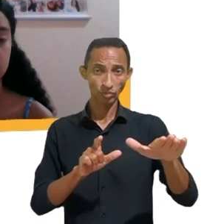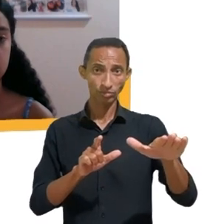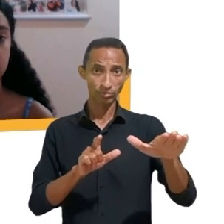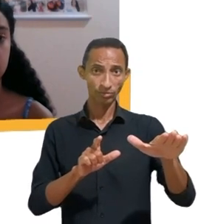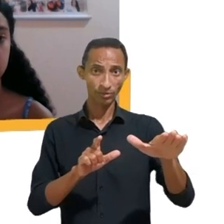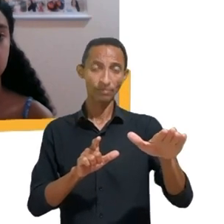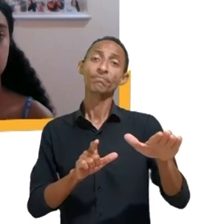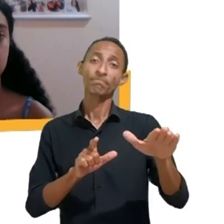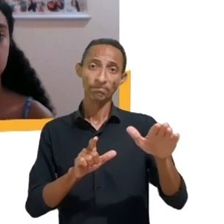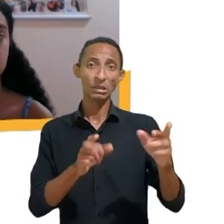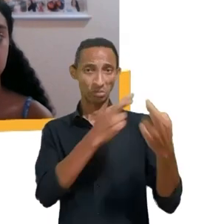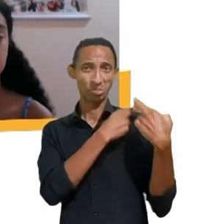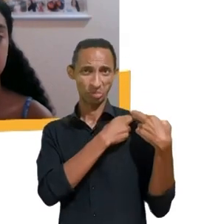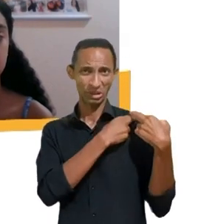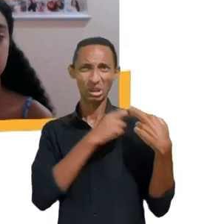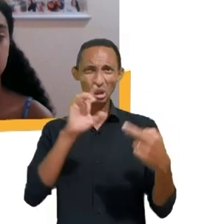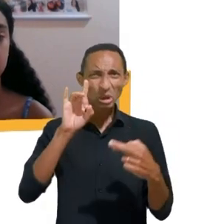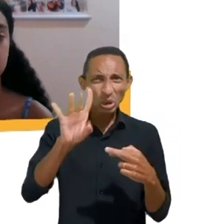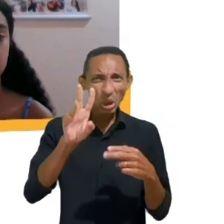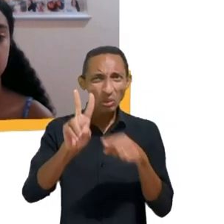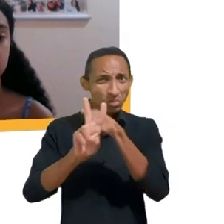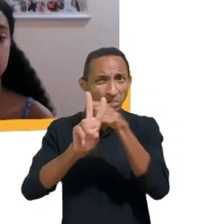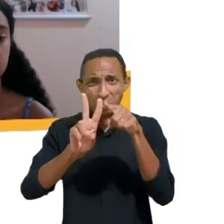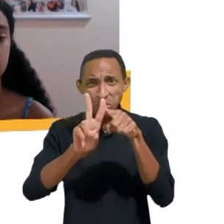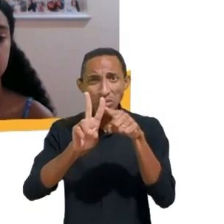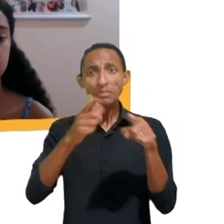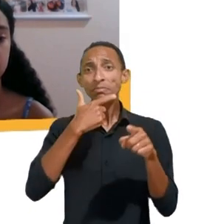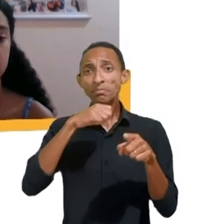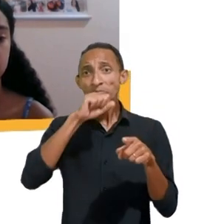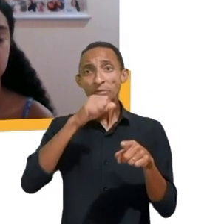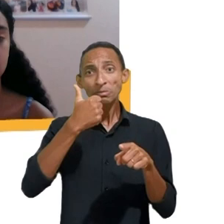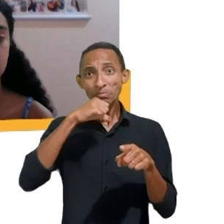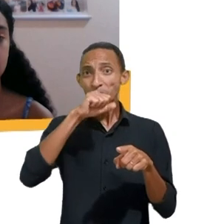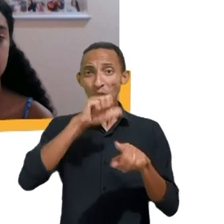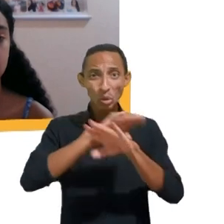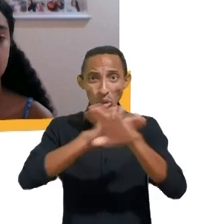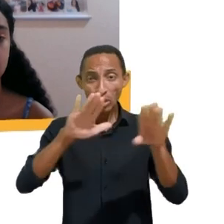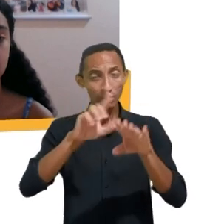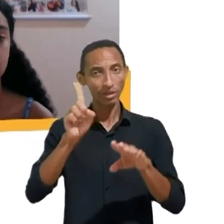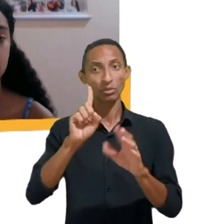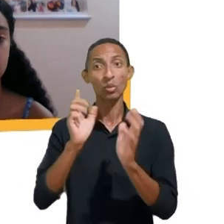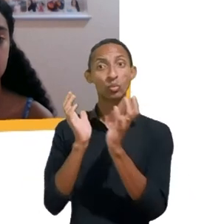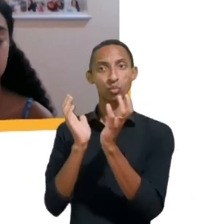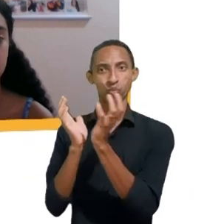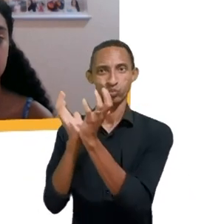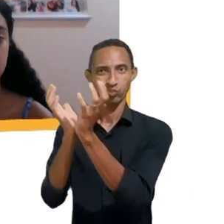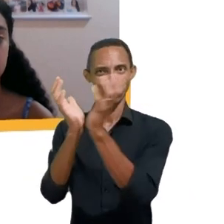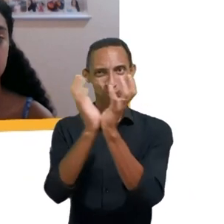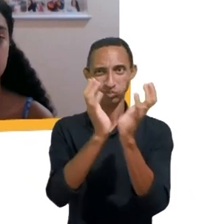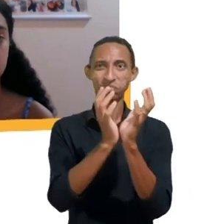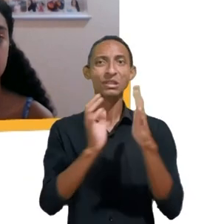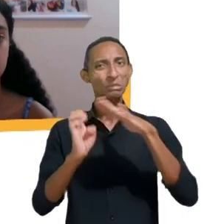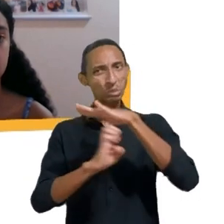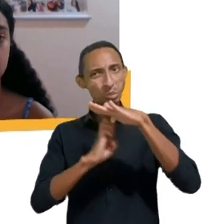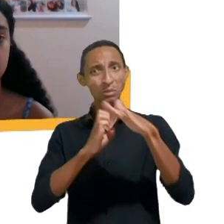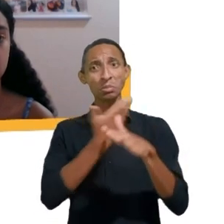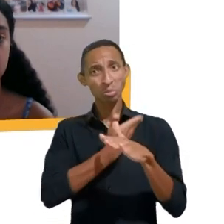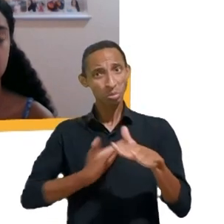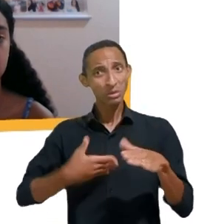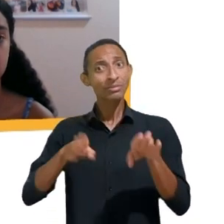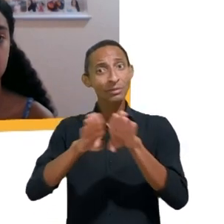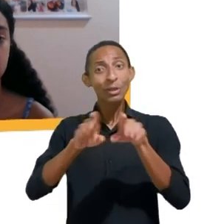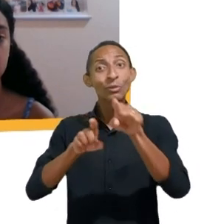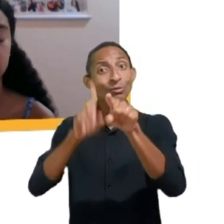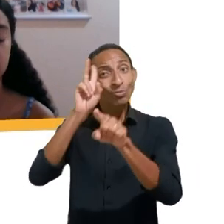E aí, muito obrigada pelas suas reflexões e por compartilhar, inclusive, essa sua experiência, porque eu acho que isso revela,